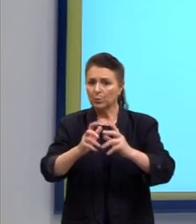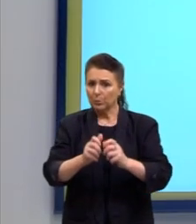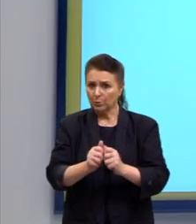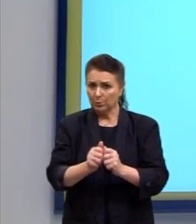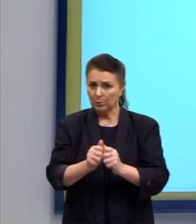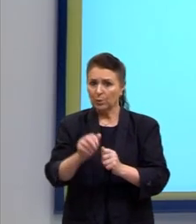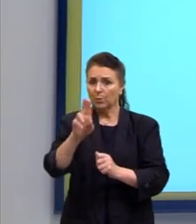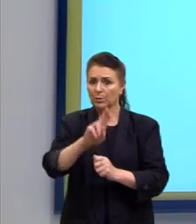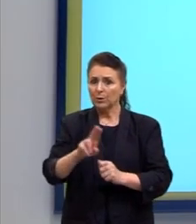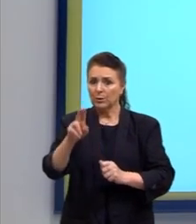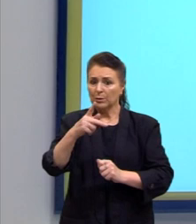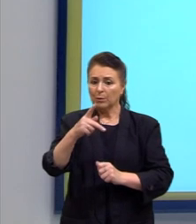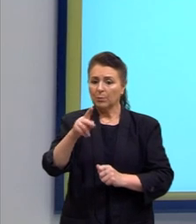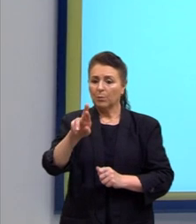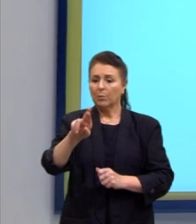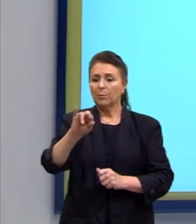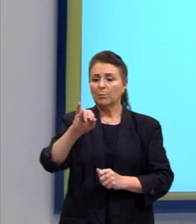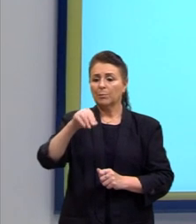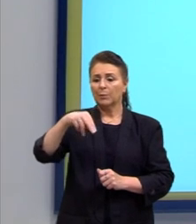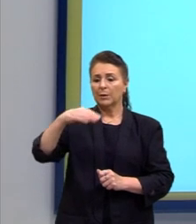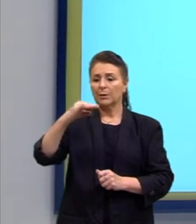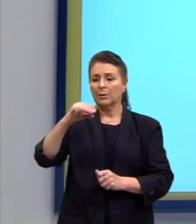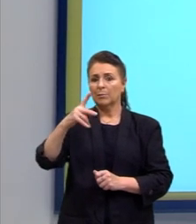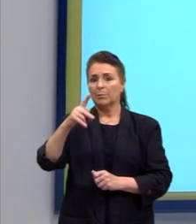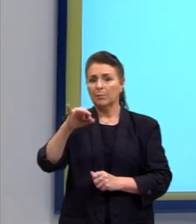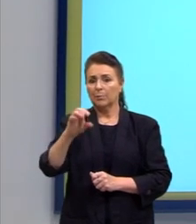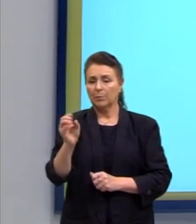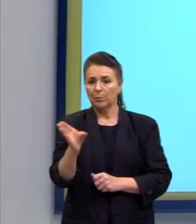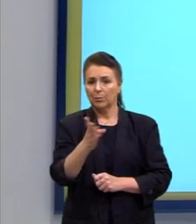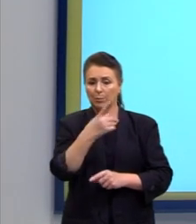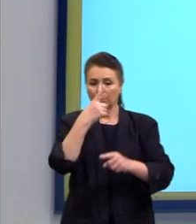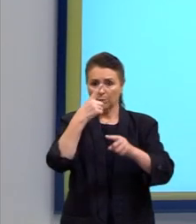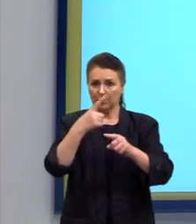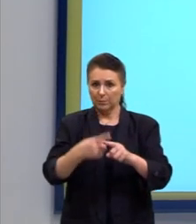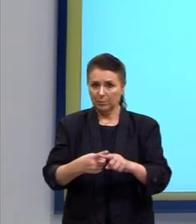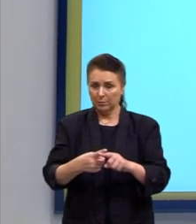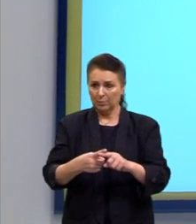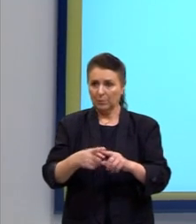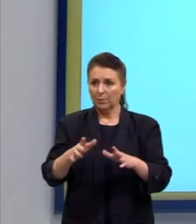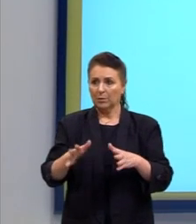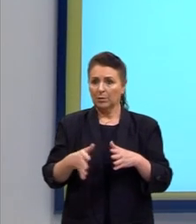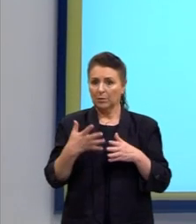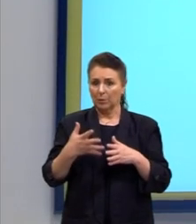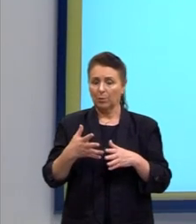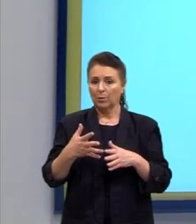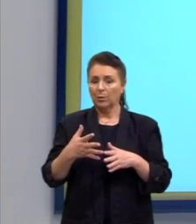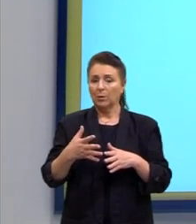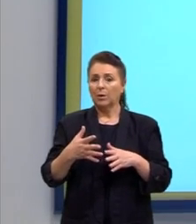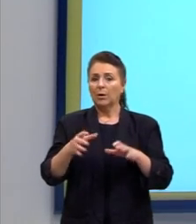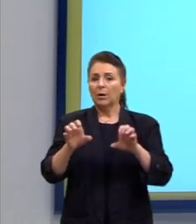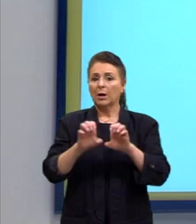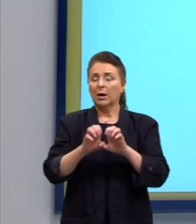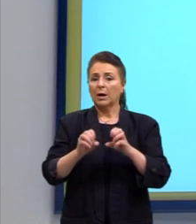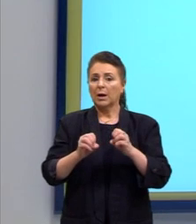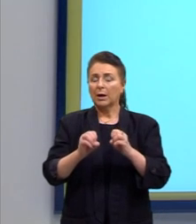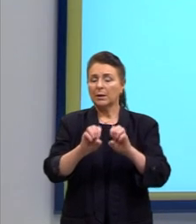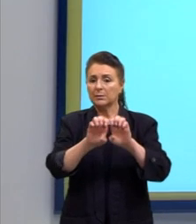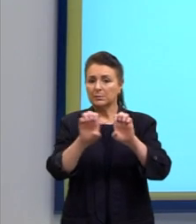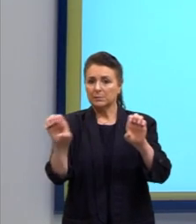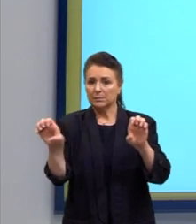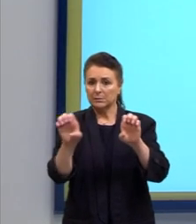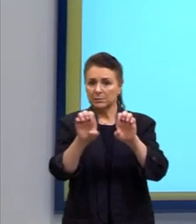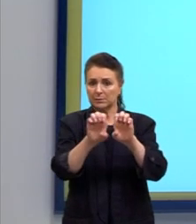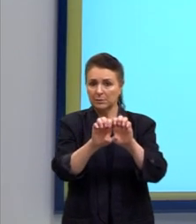princípio multiplicativo. Então, de uma forma prática, nós vamos pegar a expressão dos